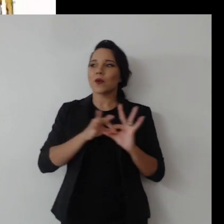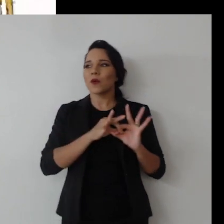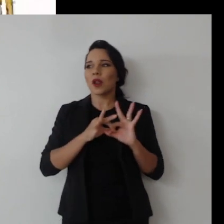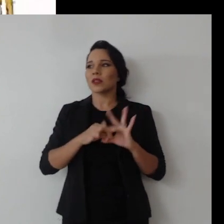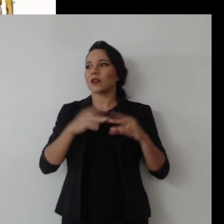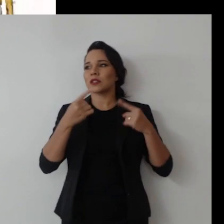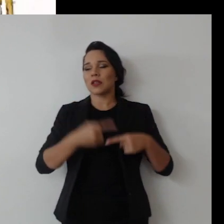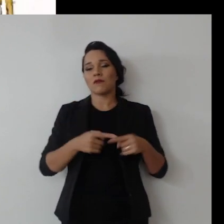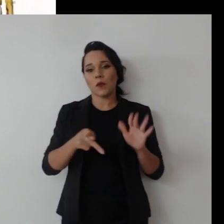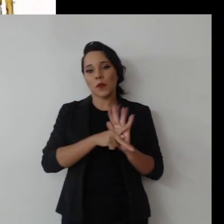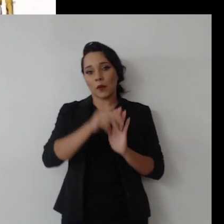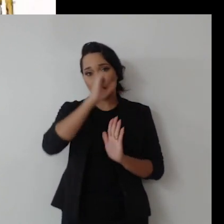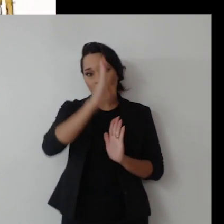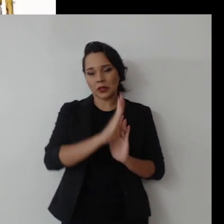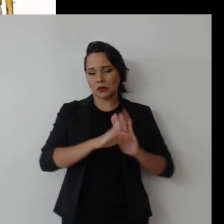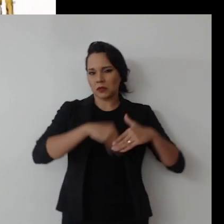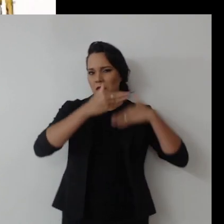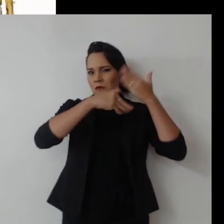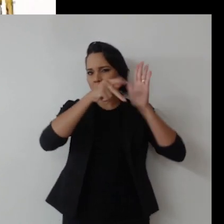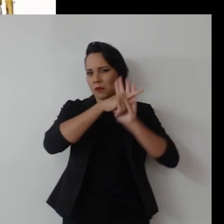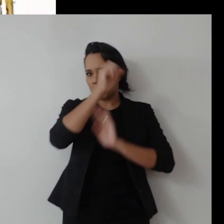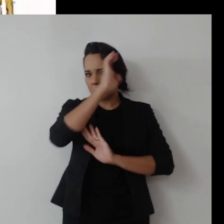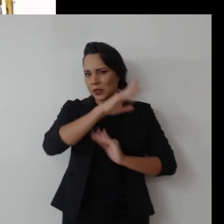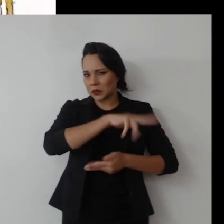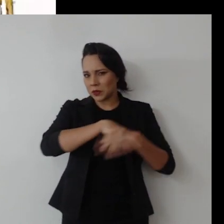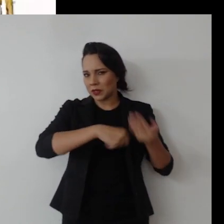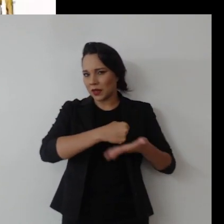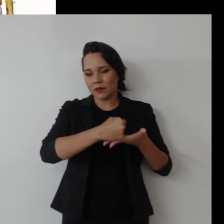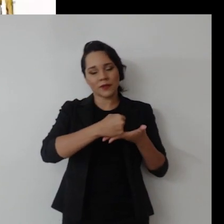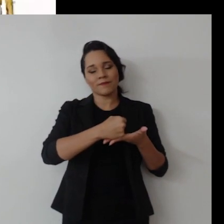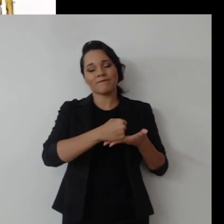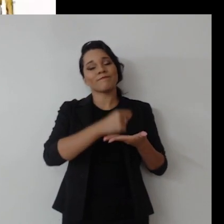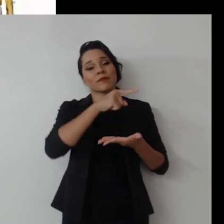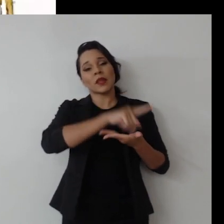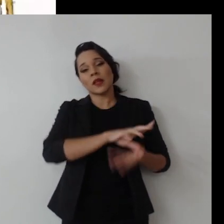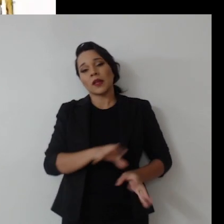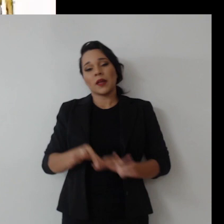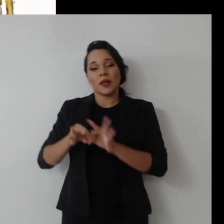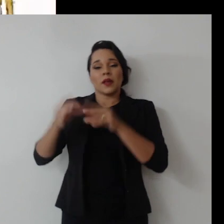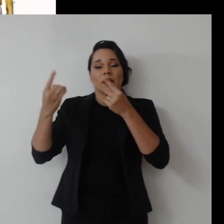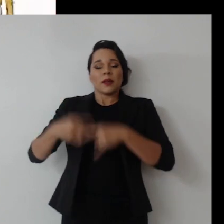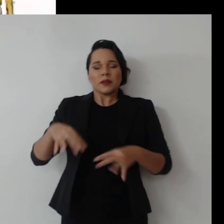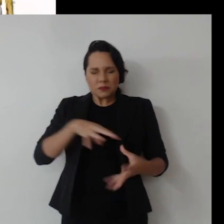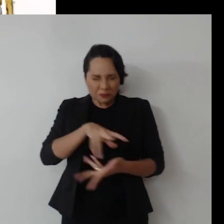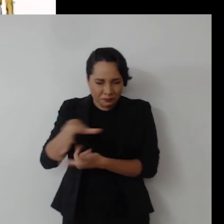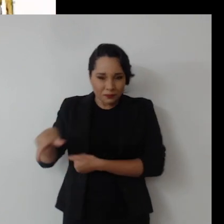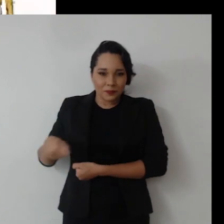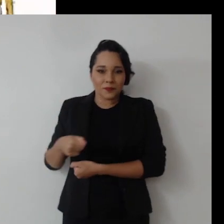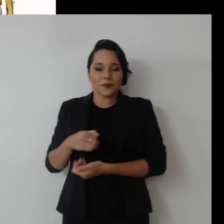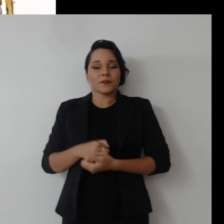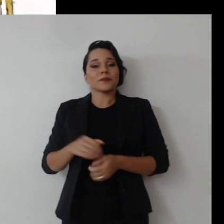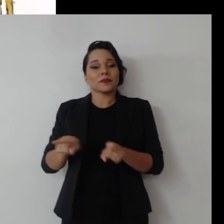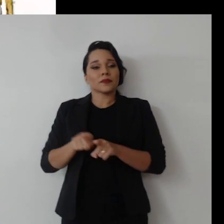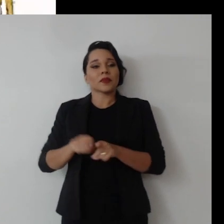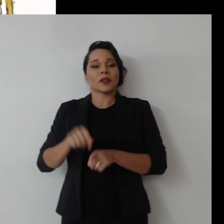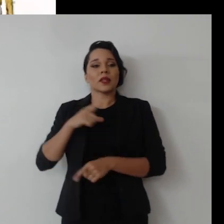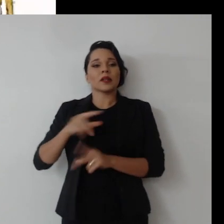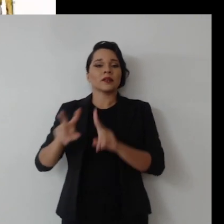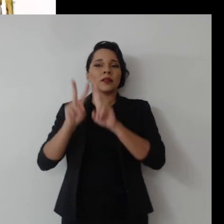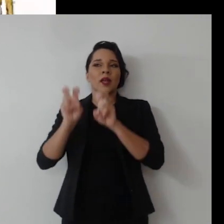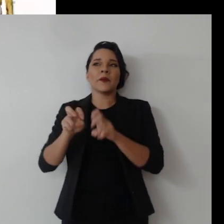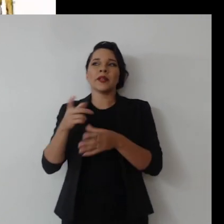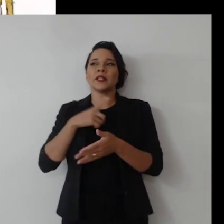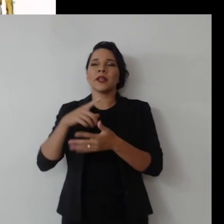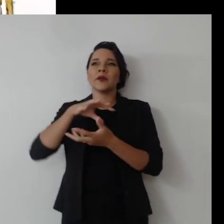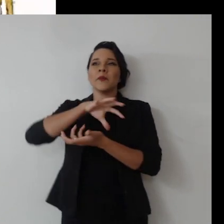não só aos desafios nacionais, do desenvolvimento nacional sustentável, mas ele está ancorado aos desafios globais, que envolvem